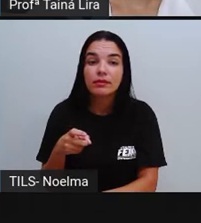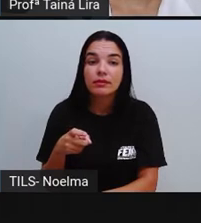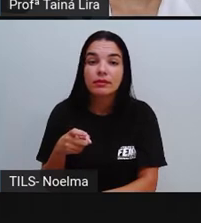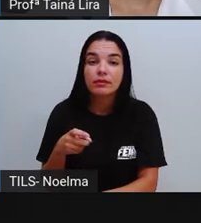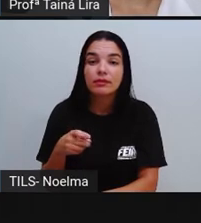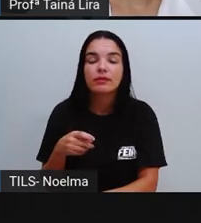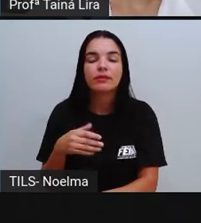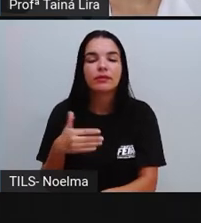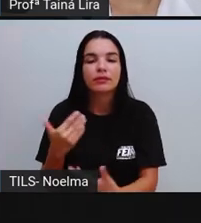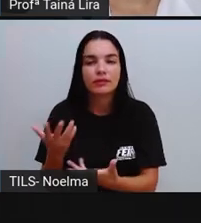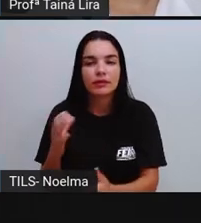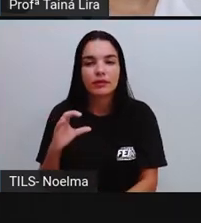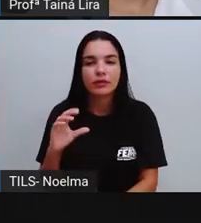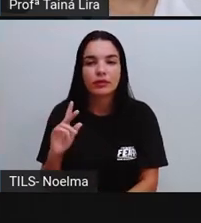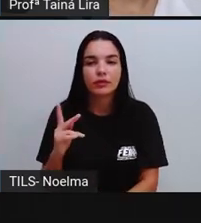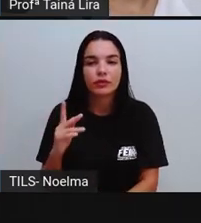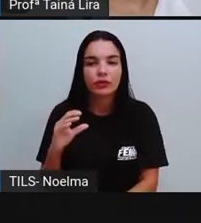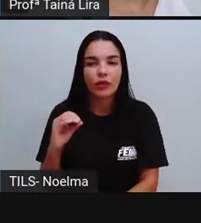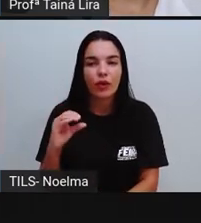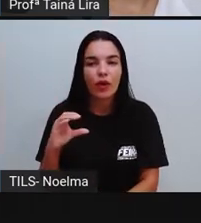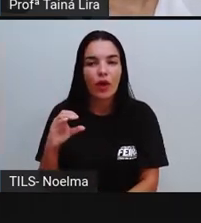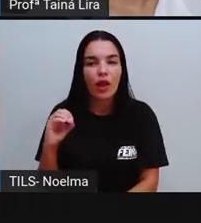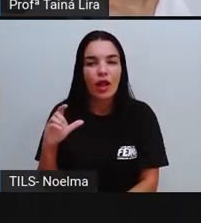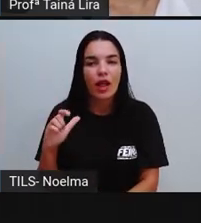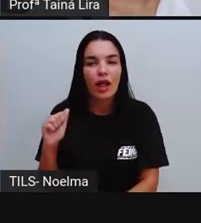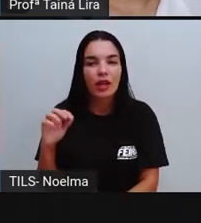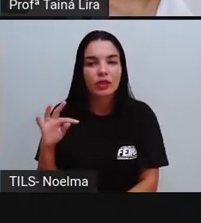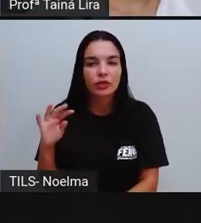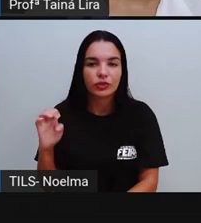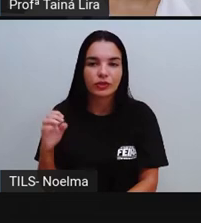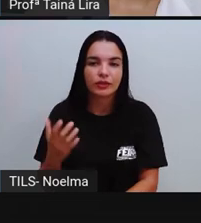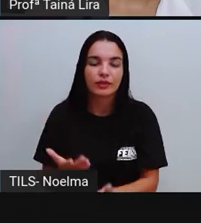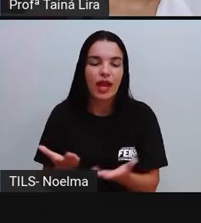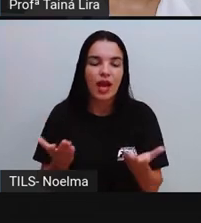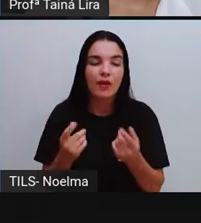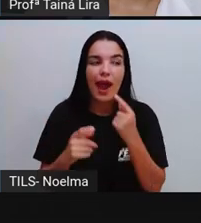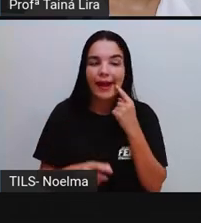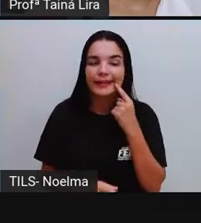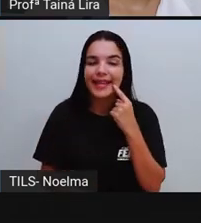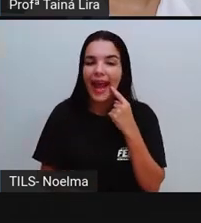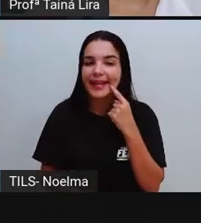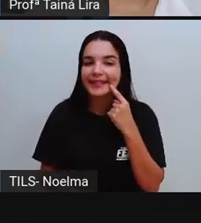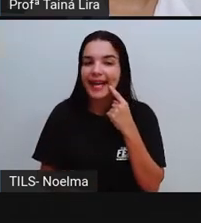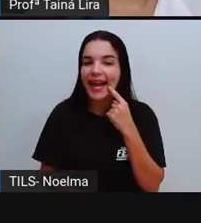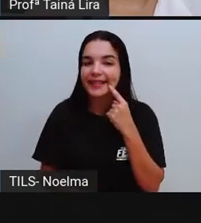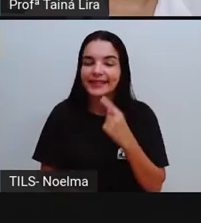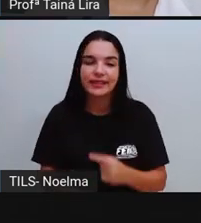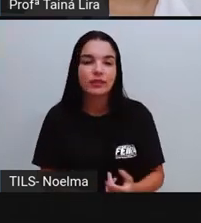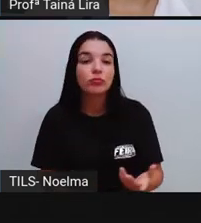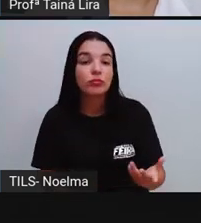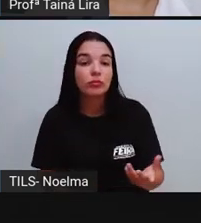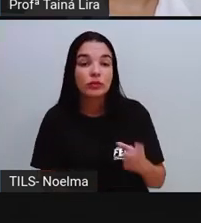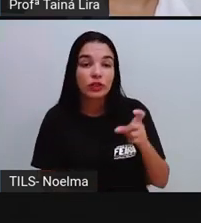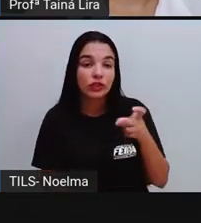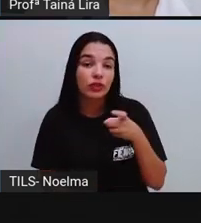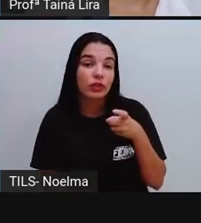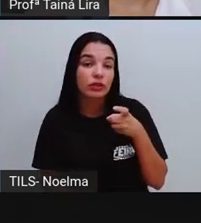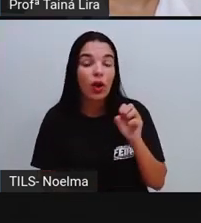Olha lá, Com CH, Chiclete, Com X ou com CH?